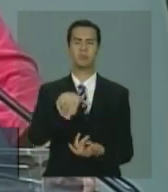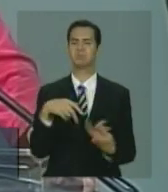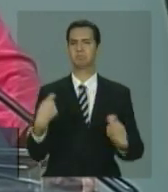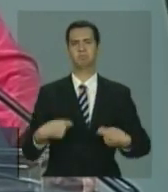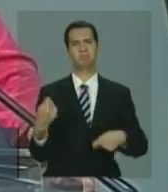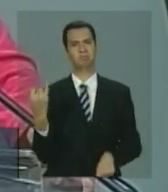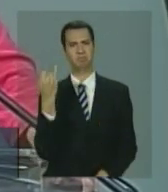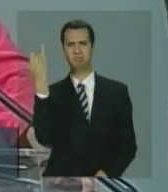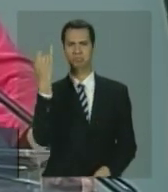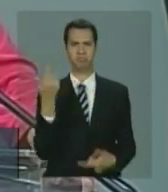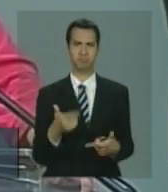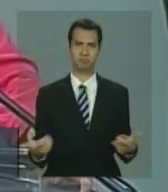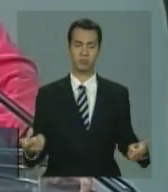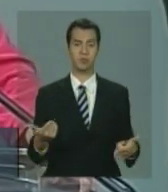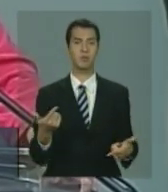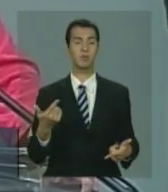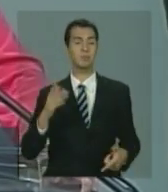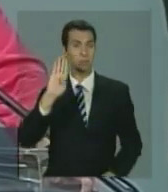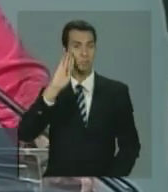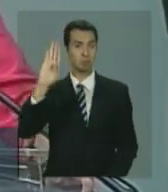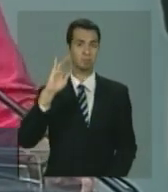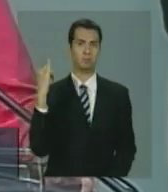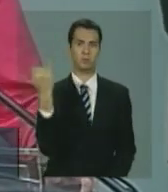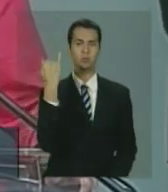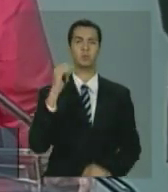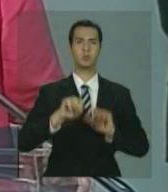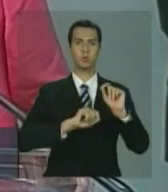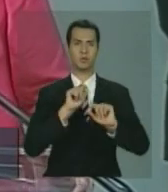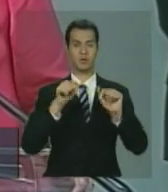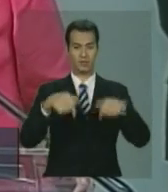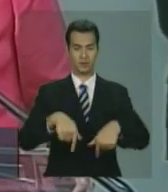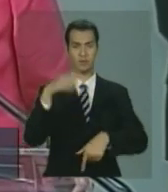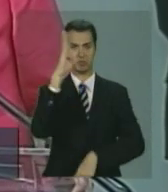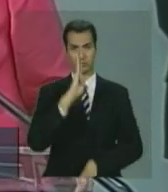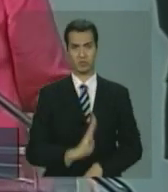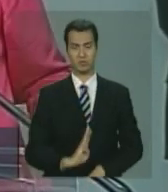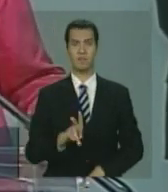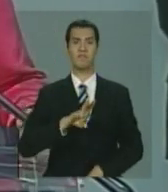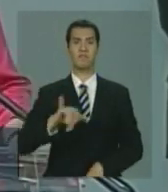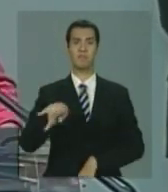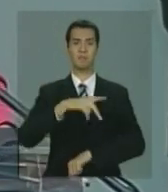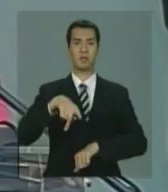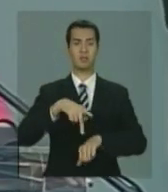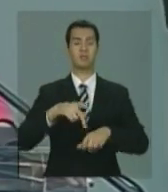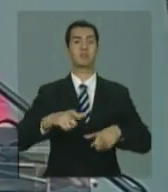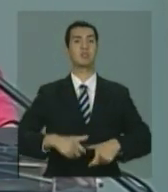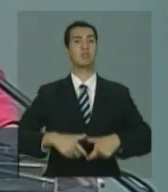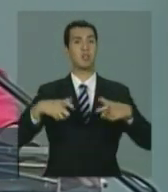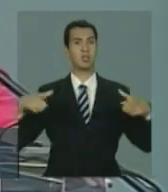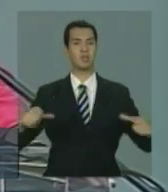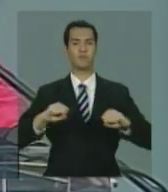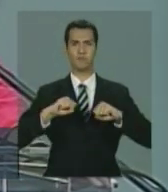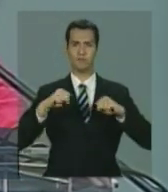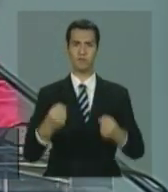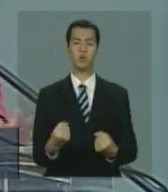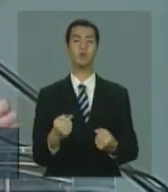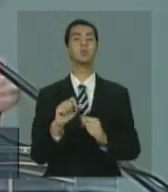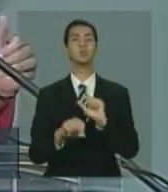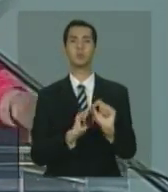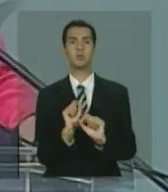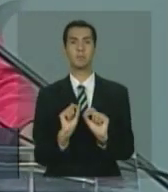que nós teremos um país que será uma das maiores nações do mundo com um povo